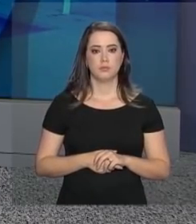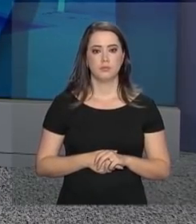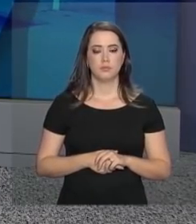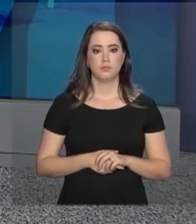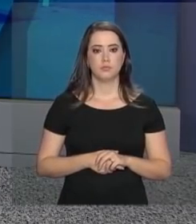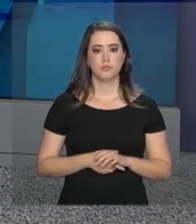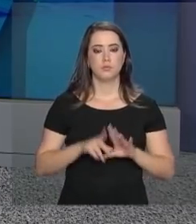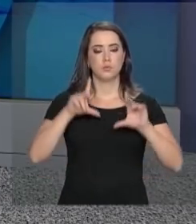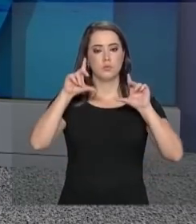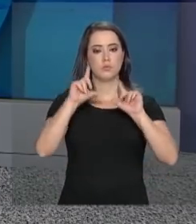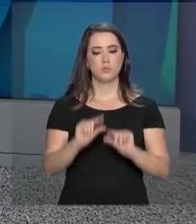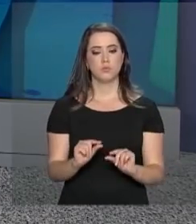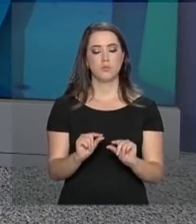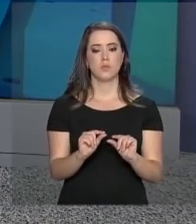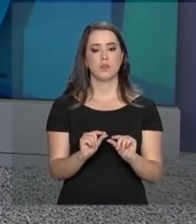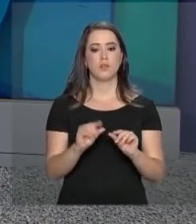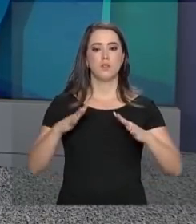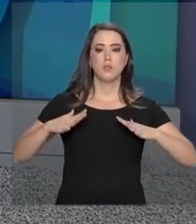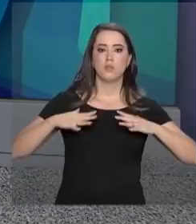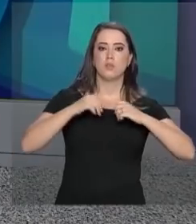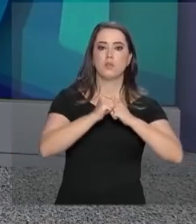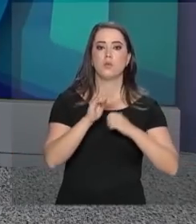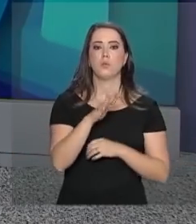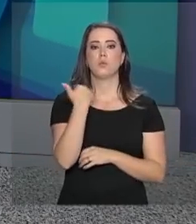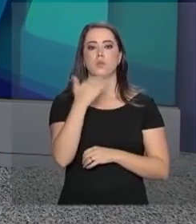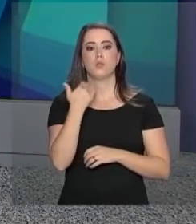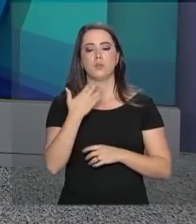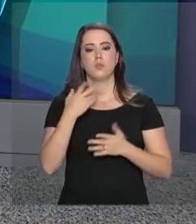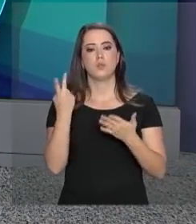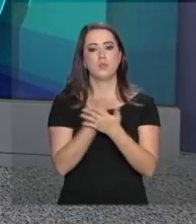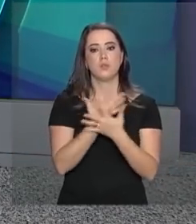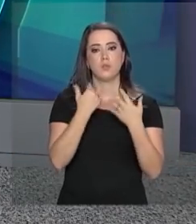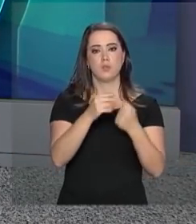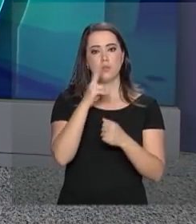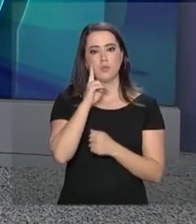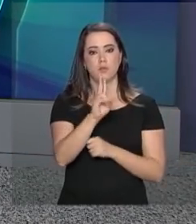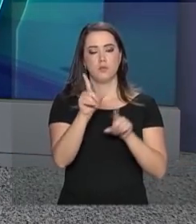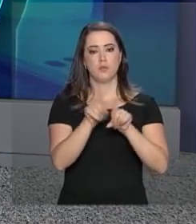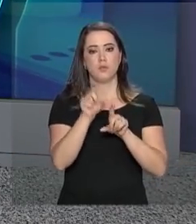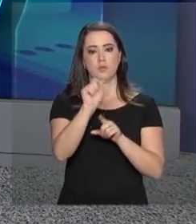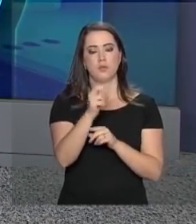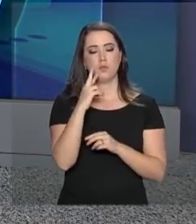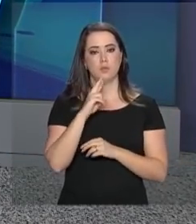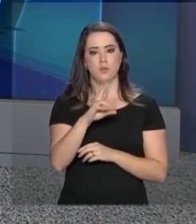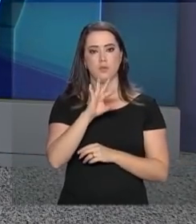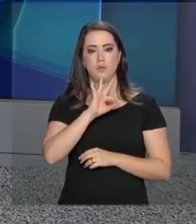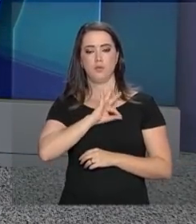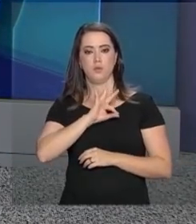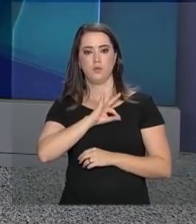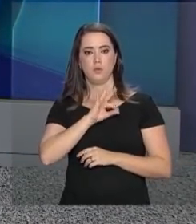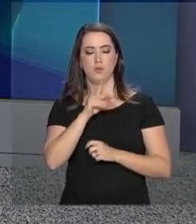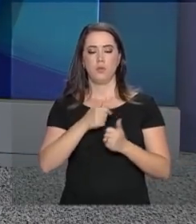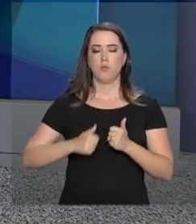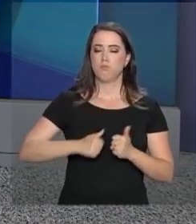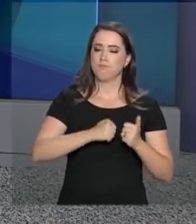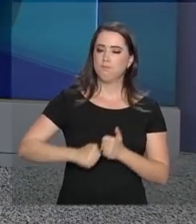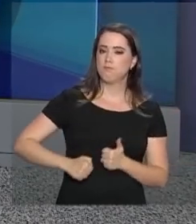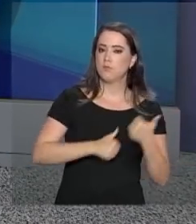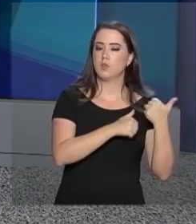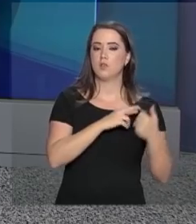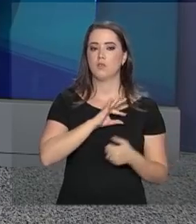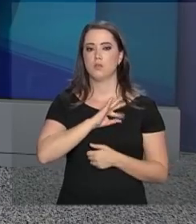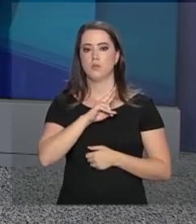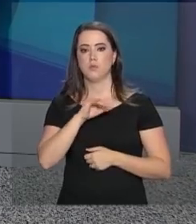Menos acidentes, mortes e feridos nas estradas. Vamos conferir o resultado da Operação Ano Novo da Polícia